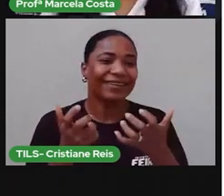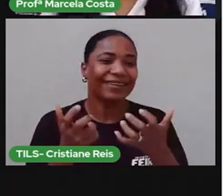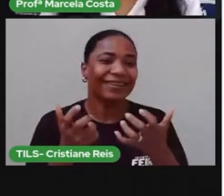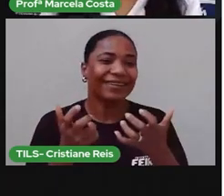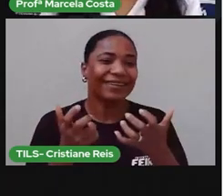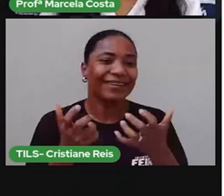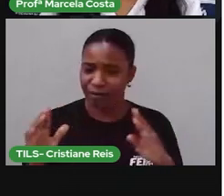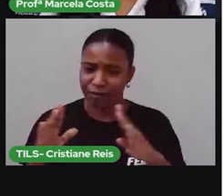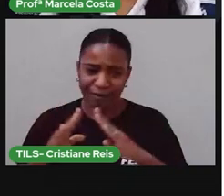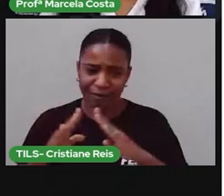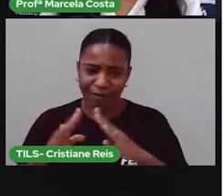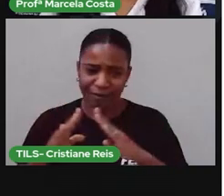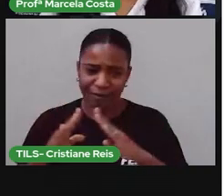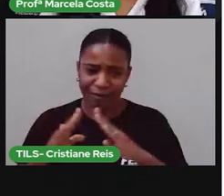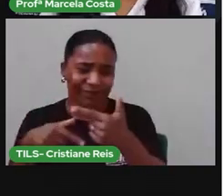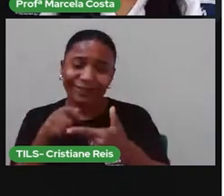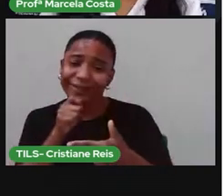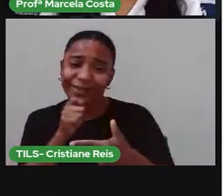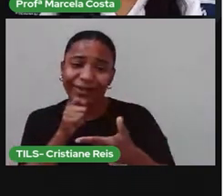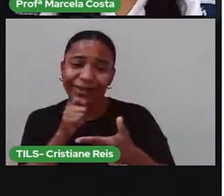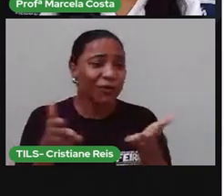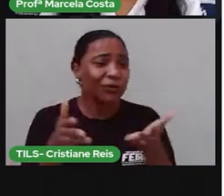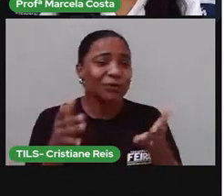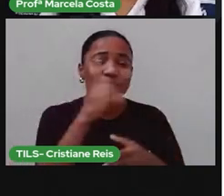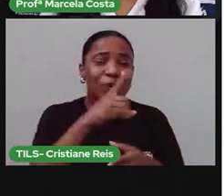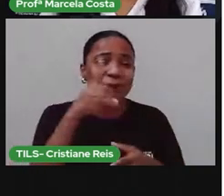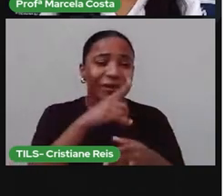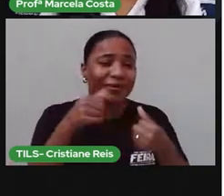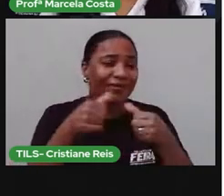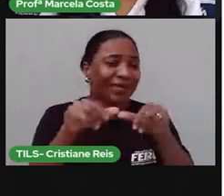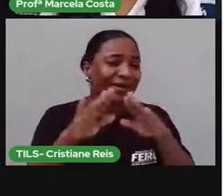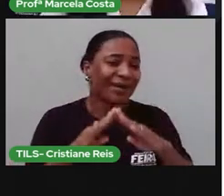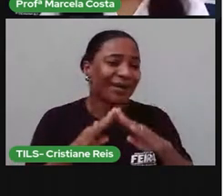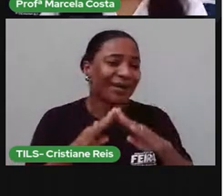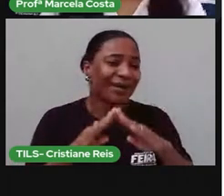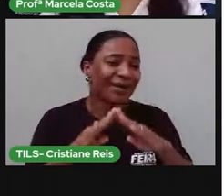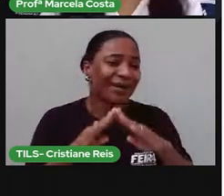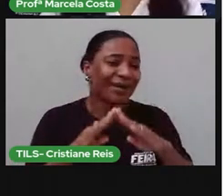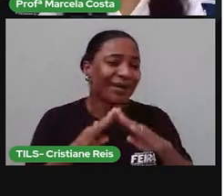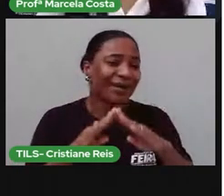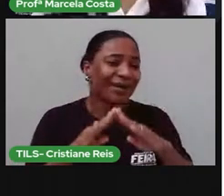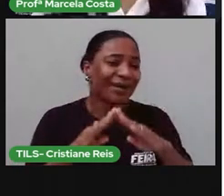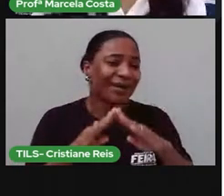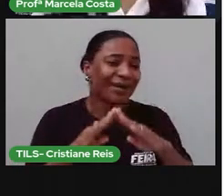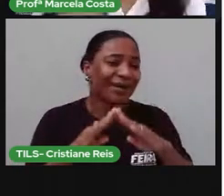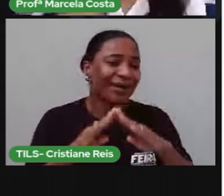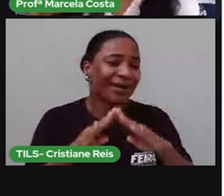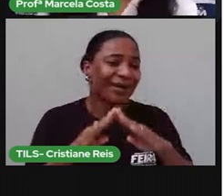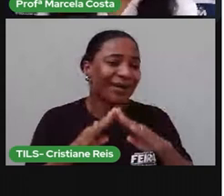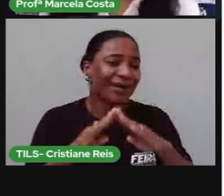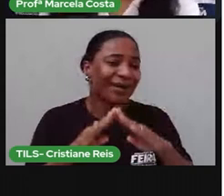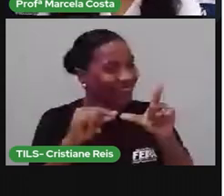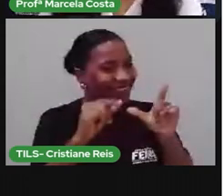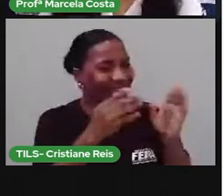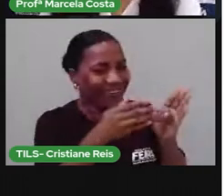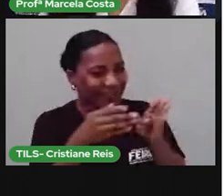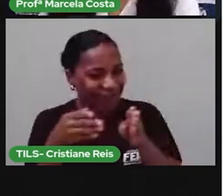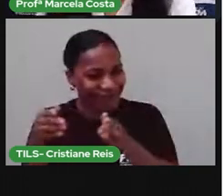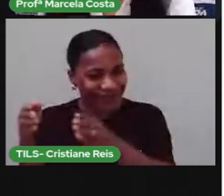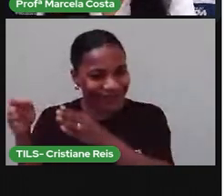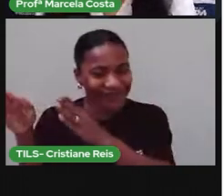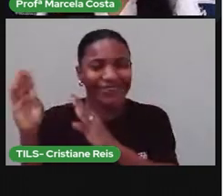vou trabalhar, você também não vai trabalhar. É domingo, a gente vai ficar em casa, e aí o restinho da história você vai ter que descobrir